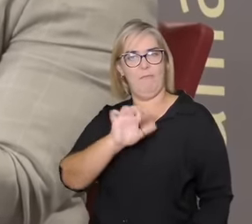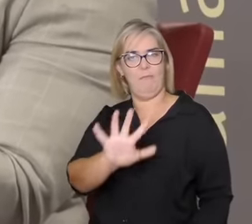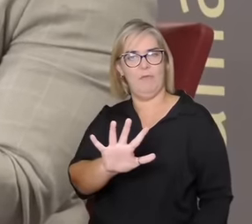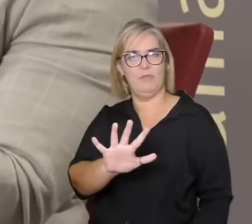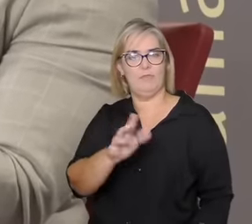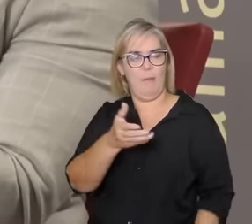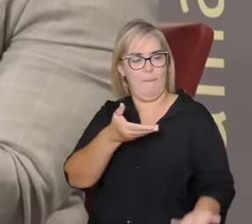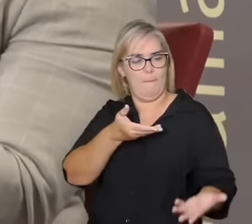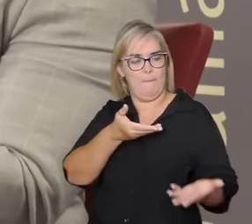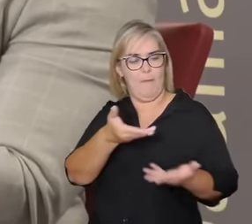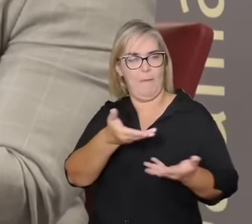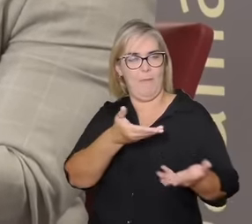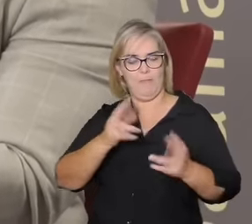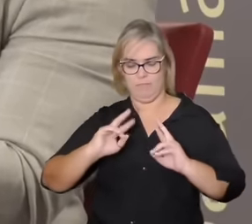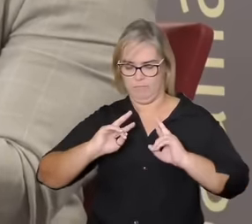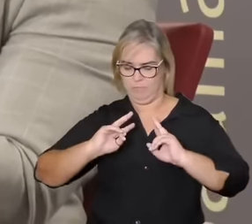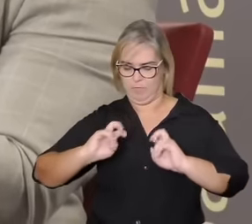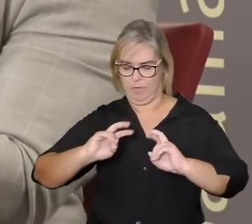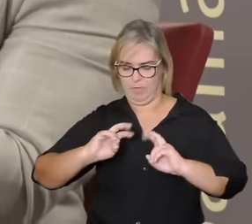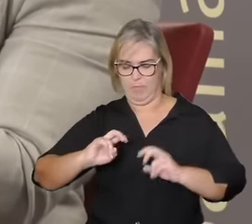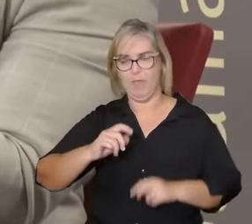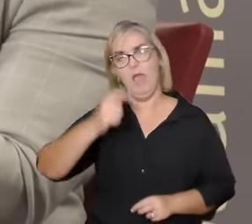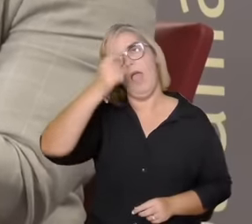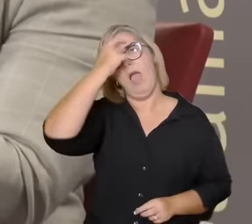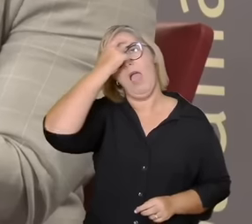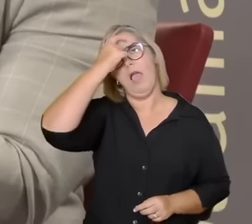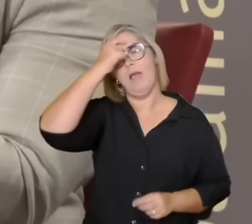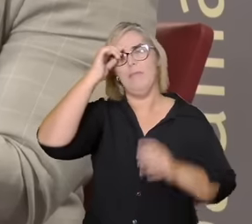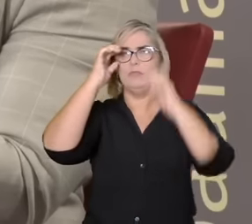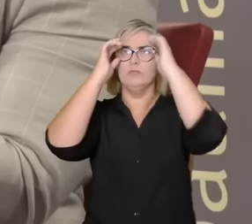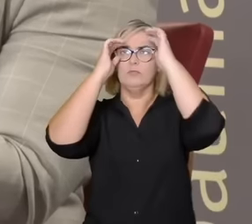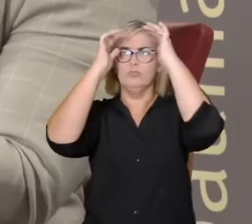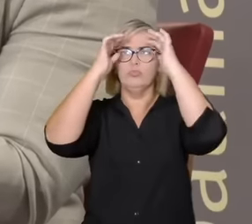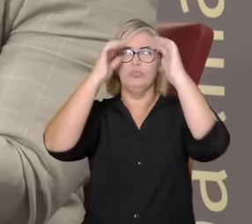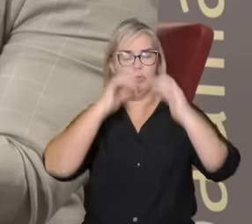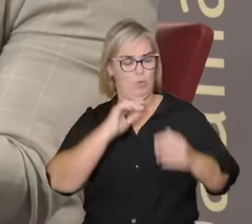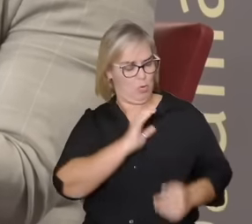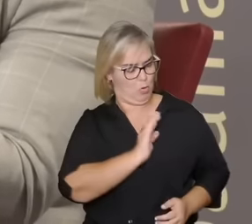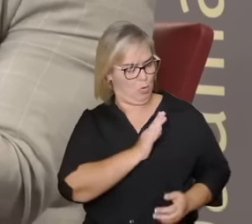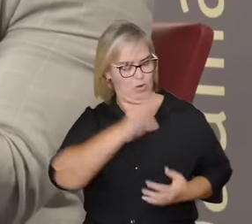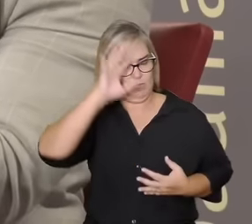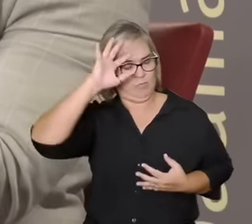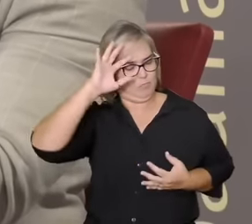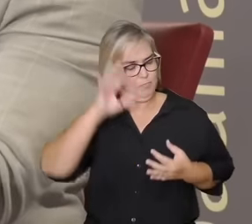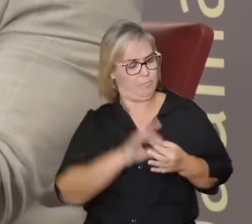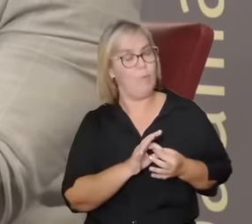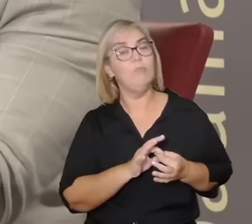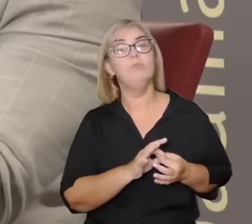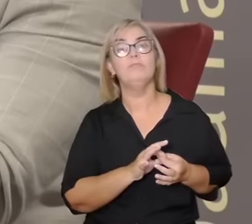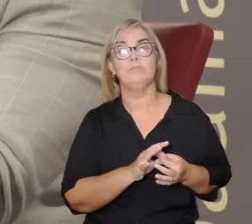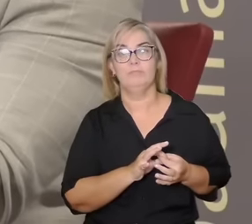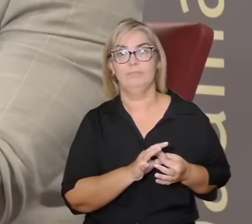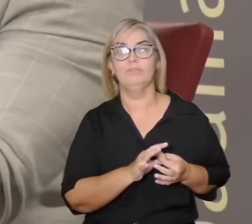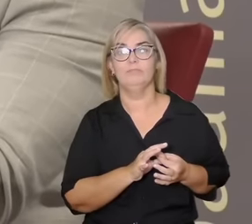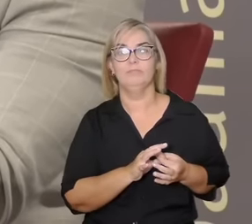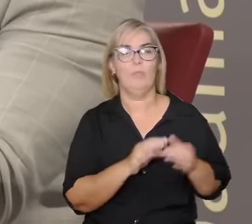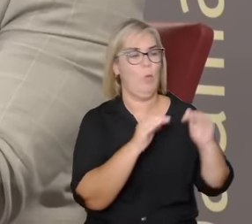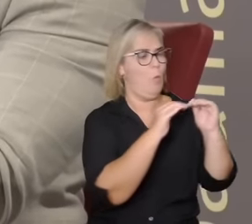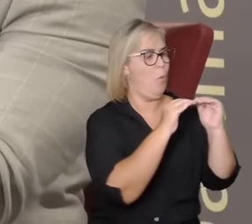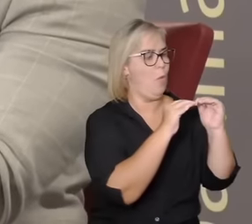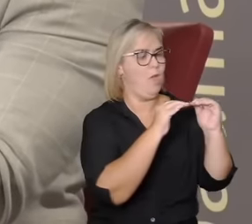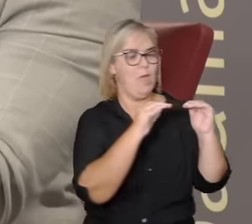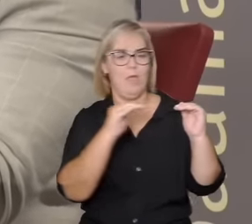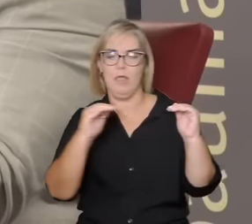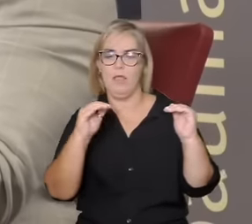consigo porque o equilíbrio ele aumenta a nossa conexão o equilíbrio